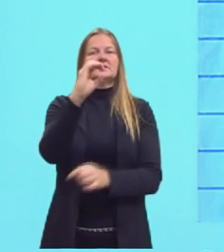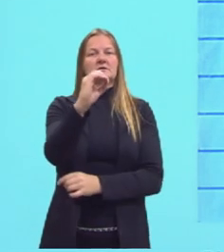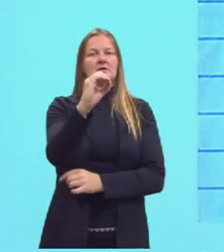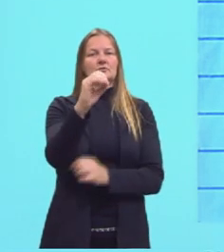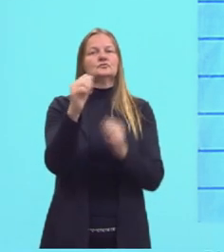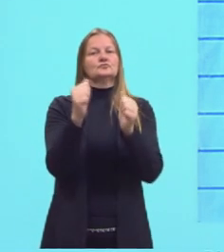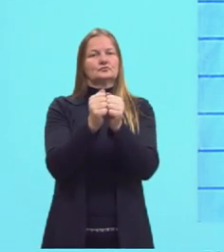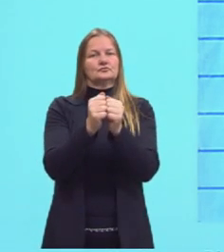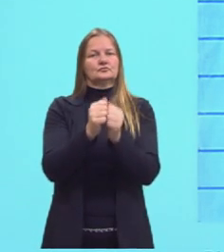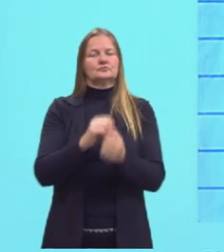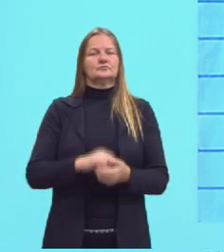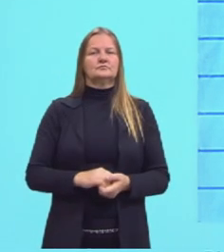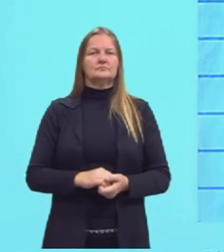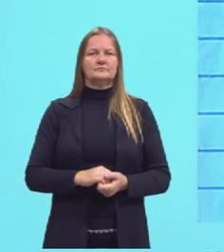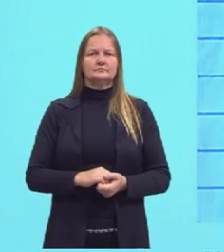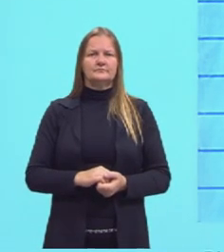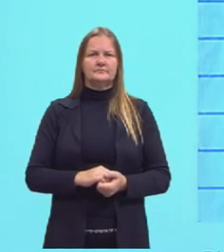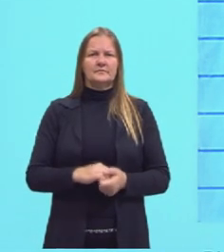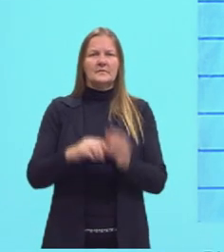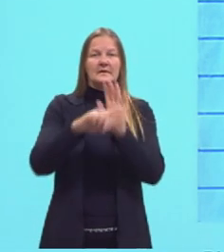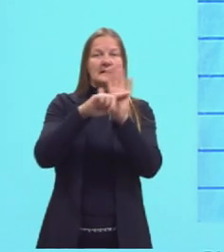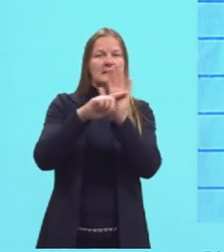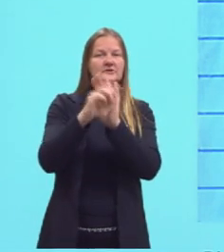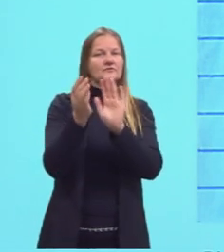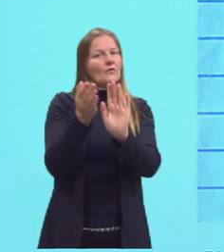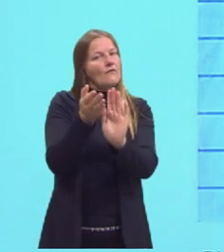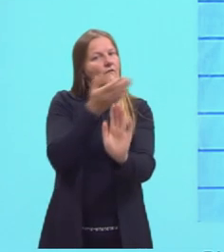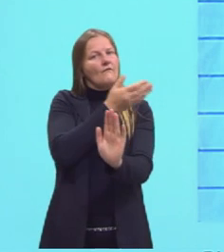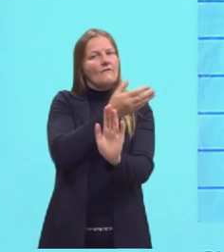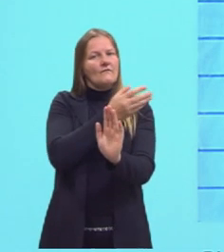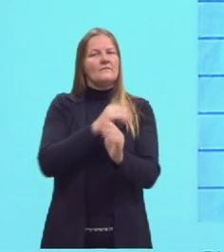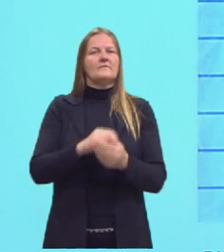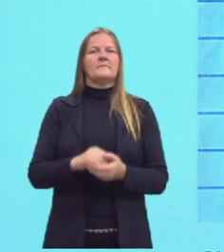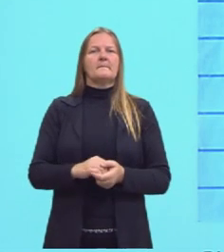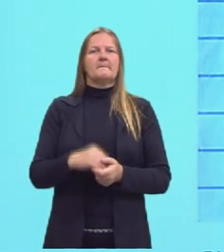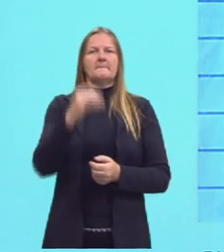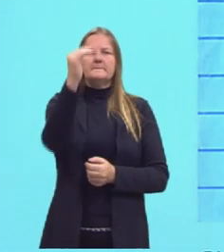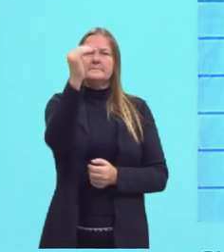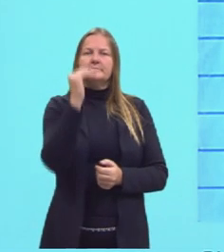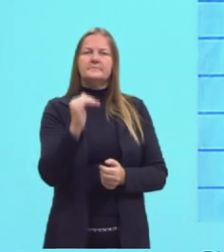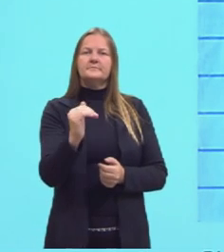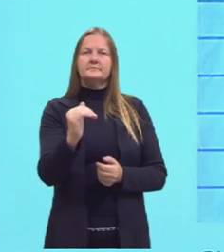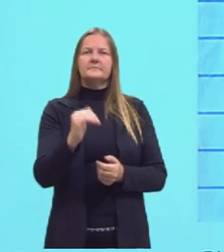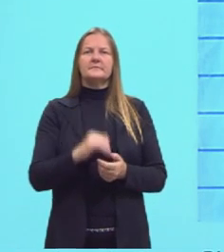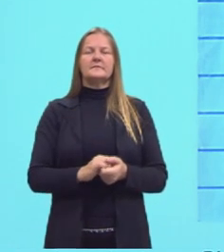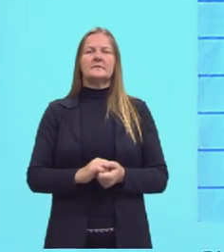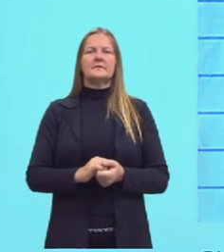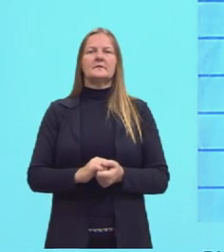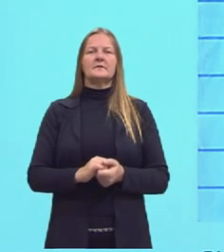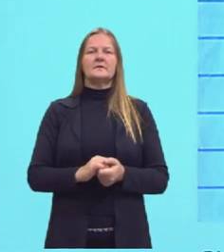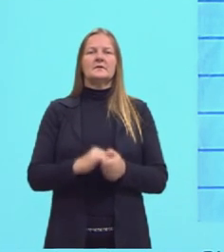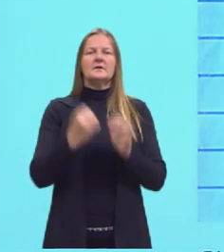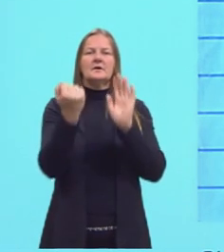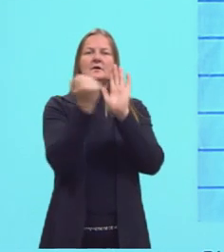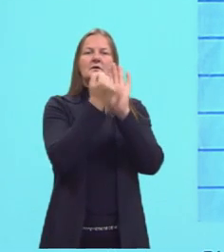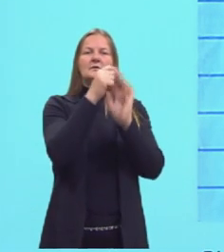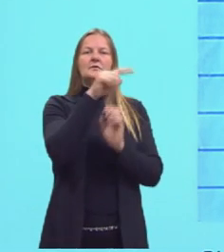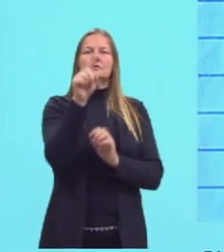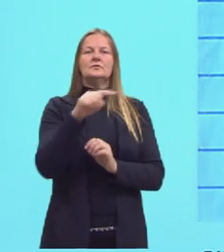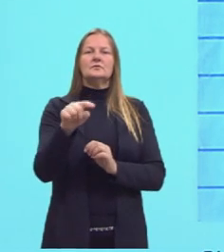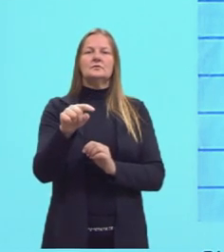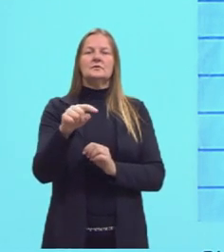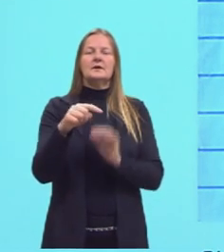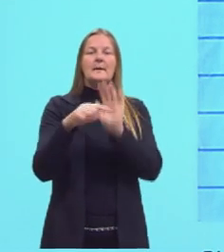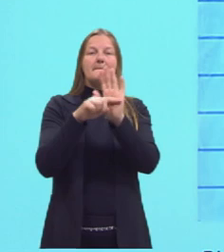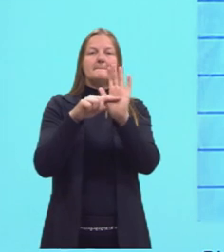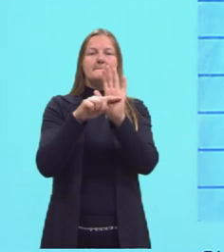Eu não vou levar em consideração os negativos. Aqui embaixo, novamente o símbolo dos inteiros, mas agora com o